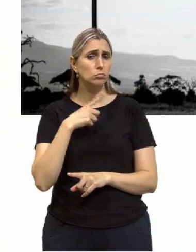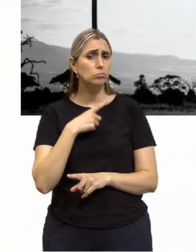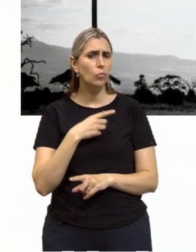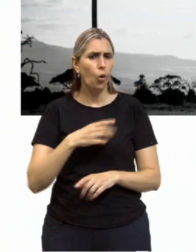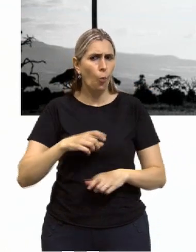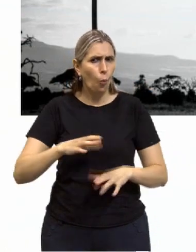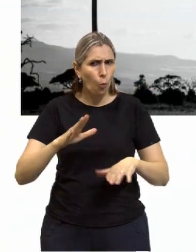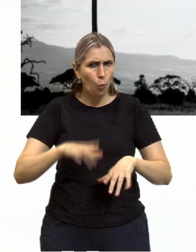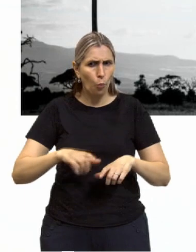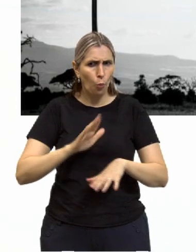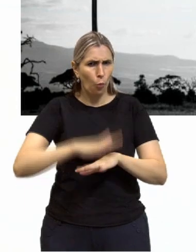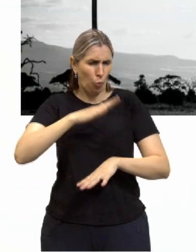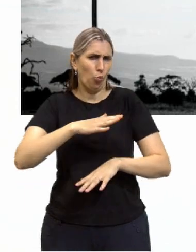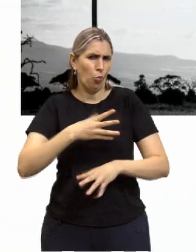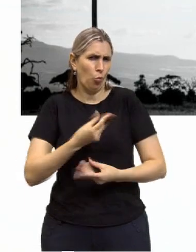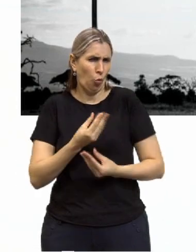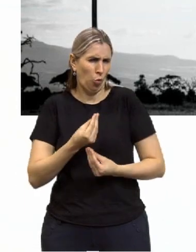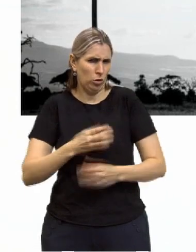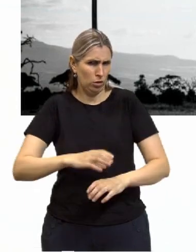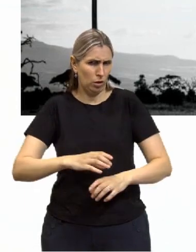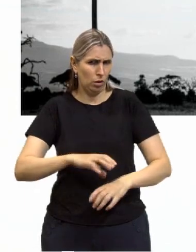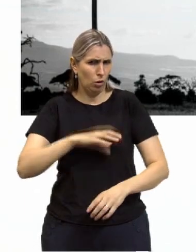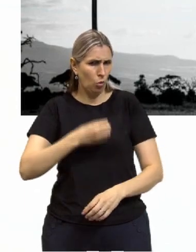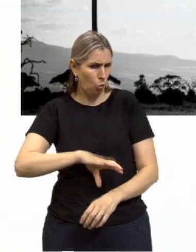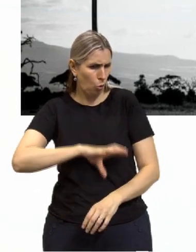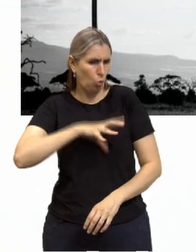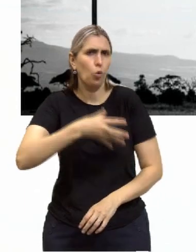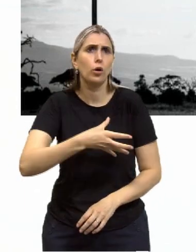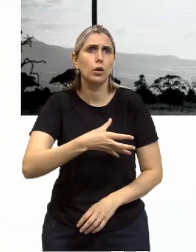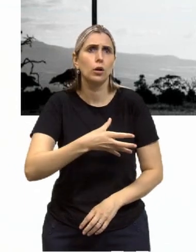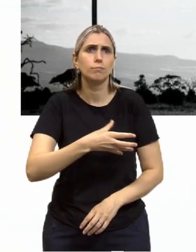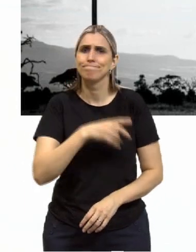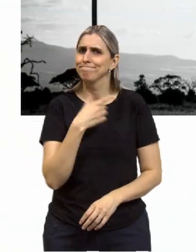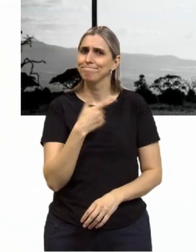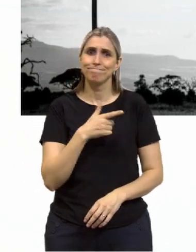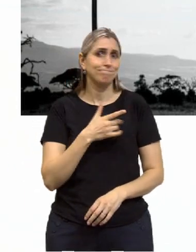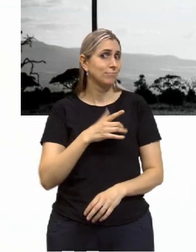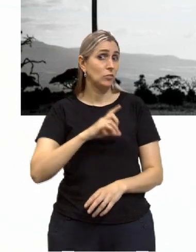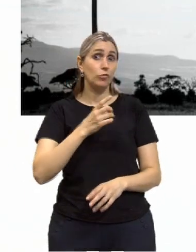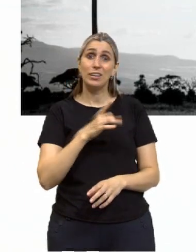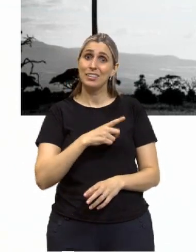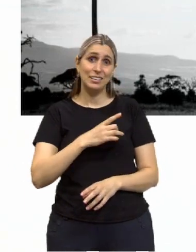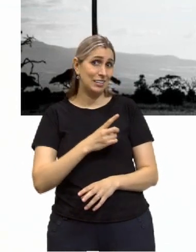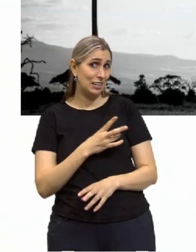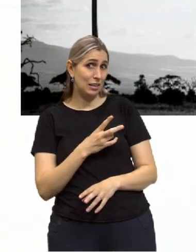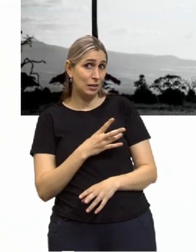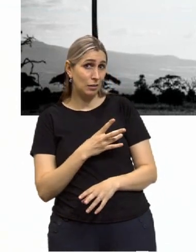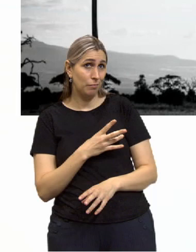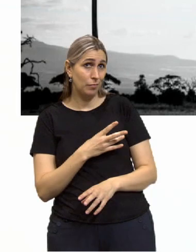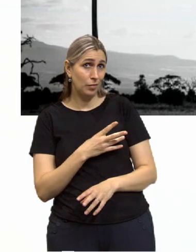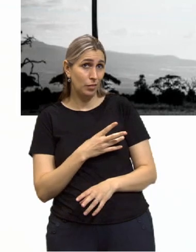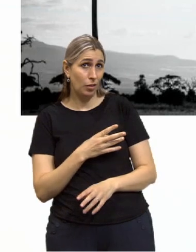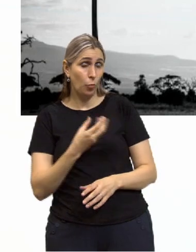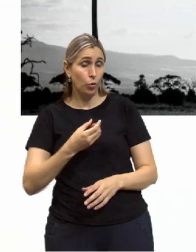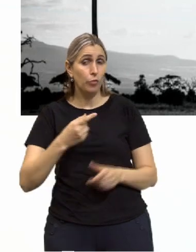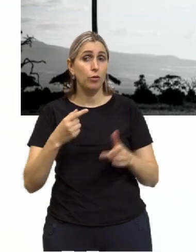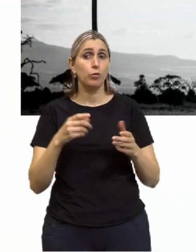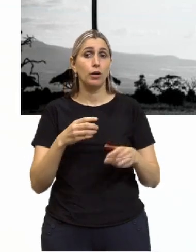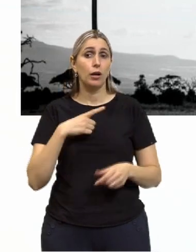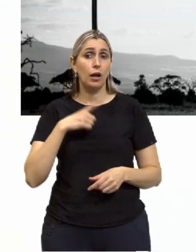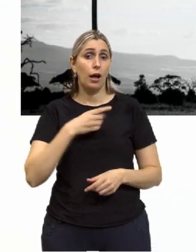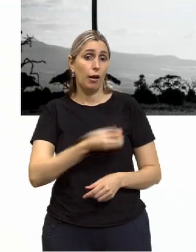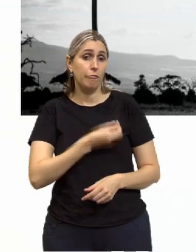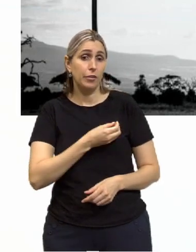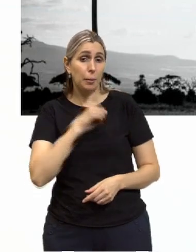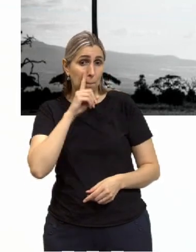muita coragem, coragem em excesso, você não vai ter medo. Não tendo medo, você vai pôr sua vida em risco e a